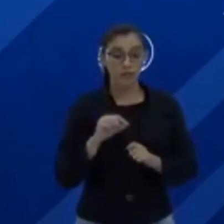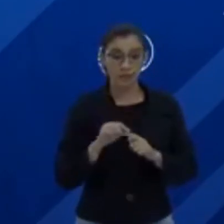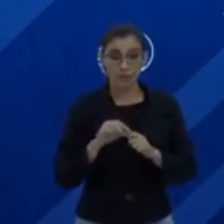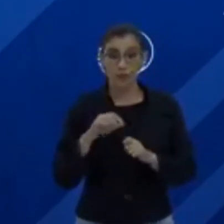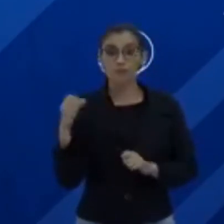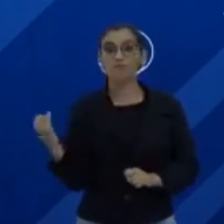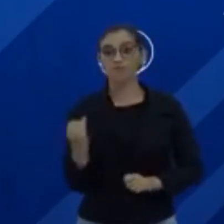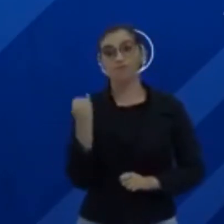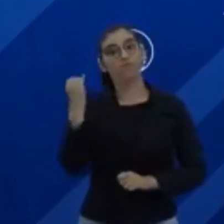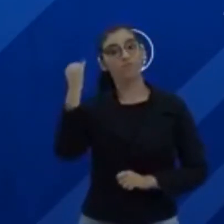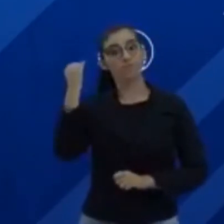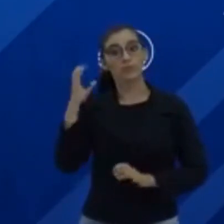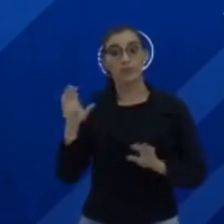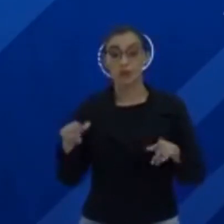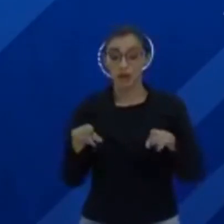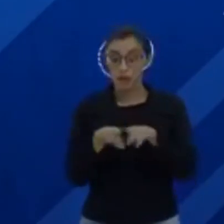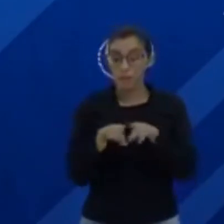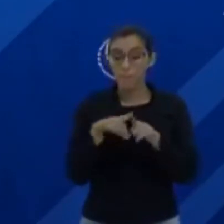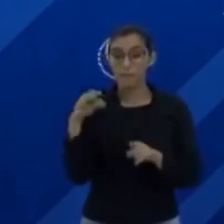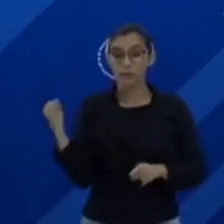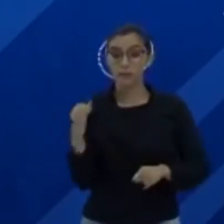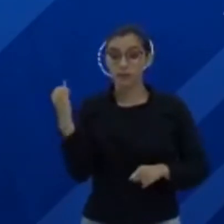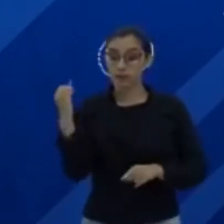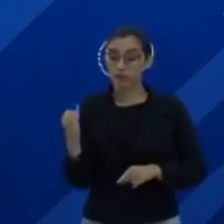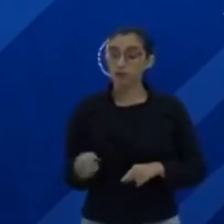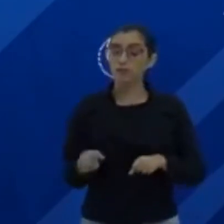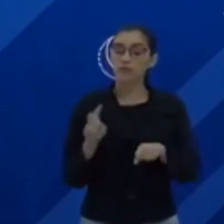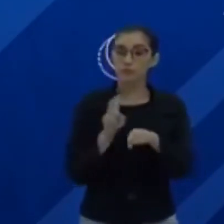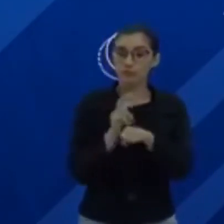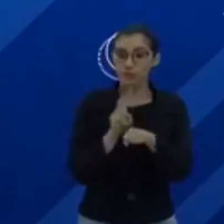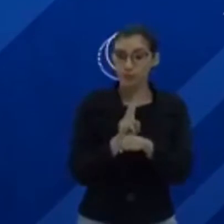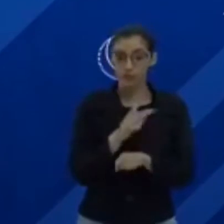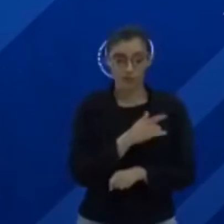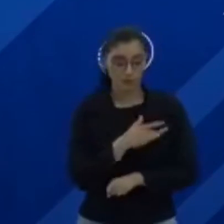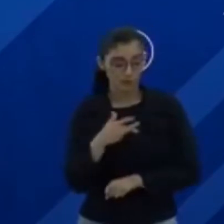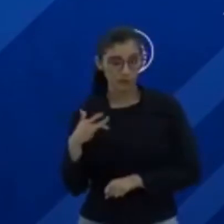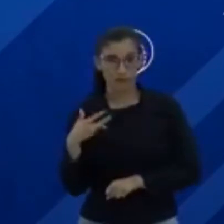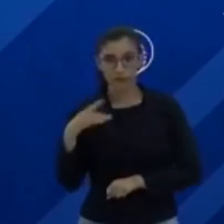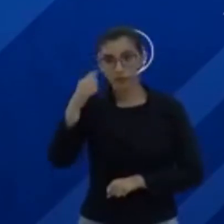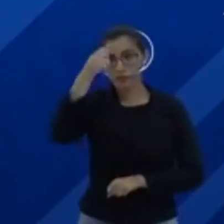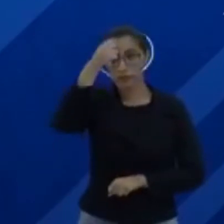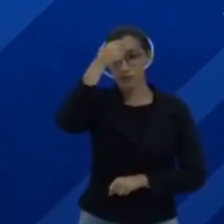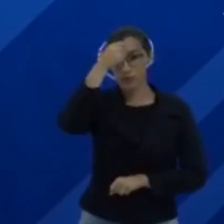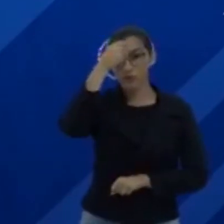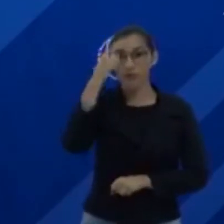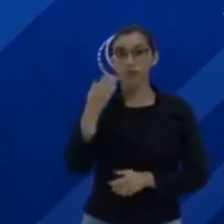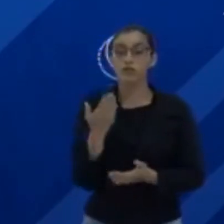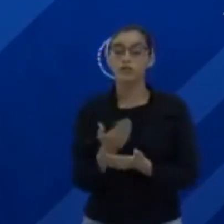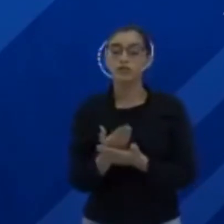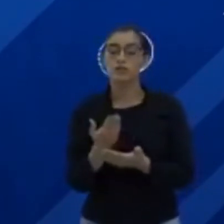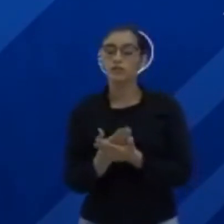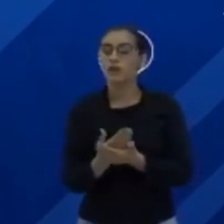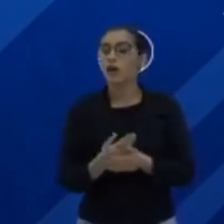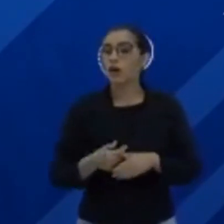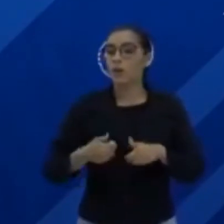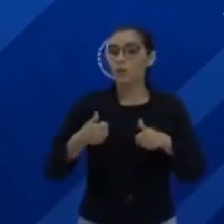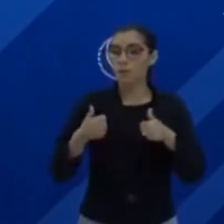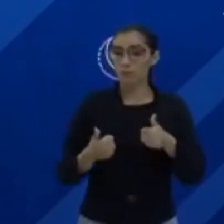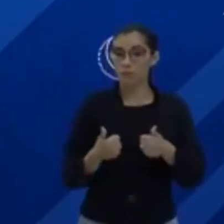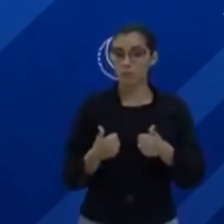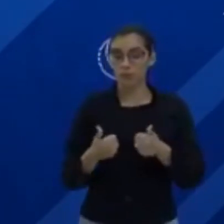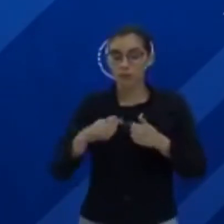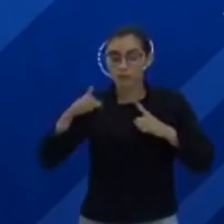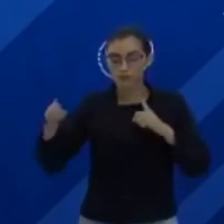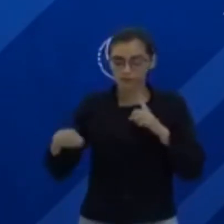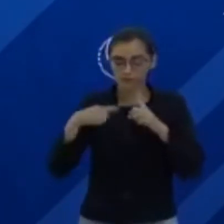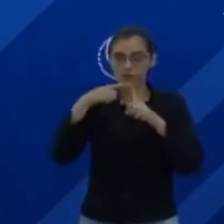Também é muito importante cuidar da nossa saúde mental. Então, estudar pode ser uma boa nesse momento, Trazer coisas positivas